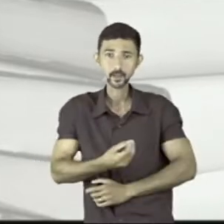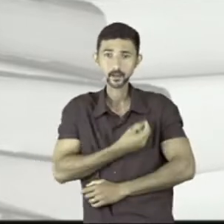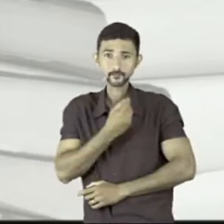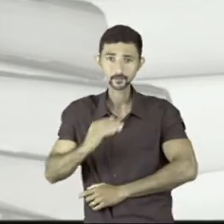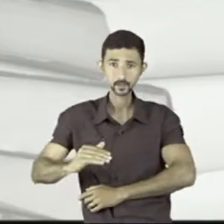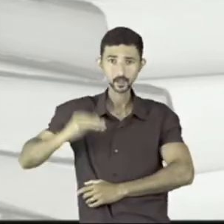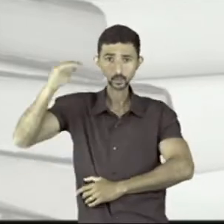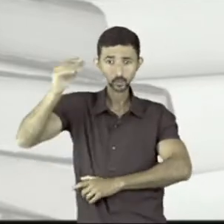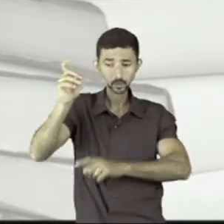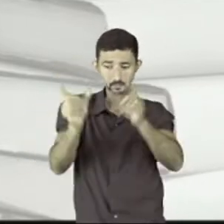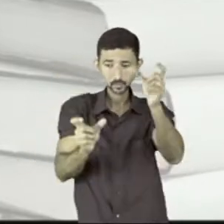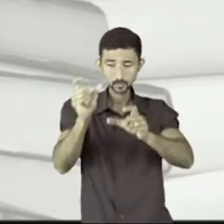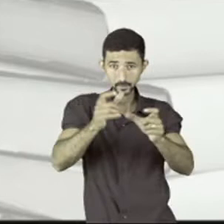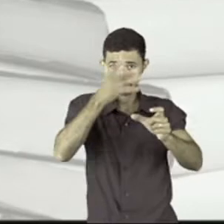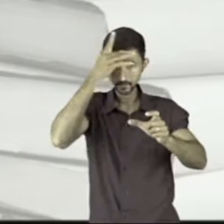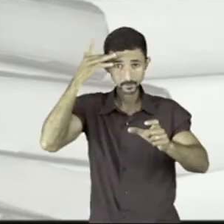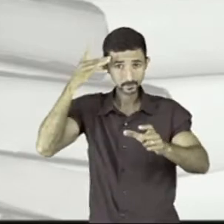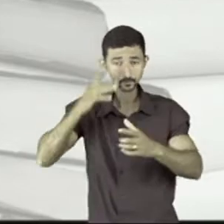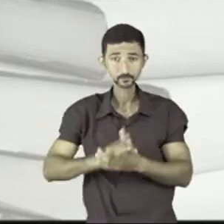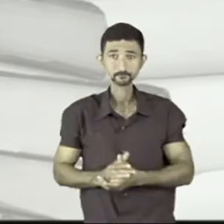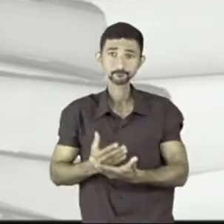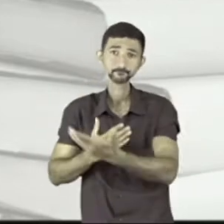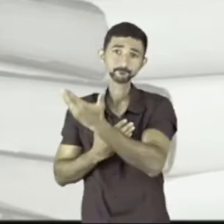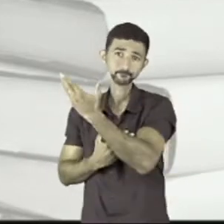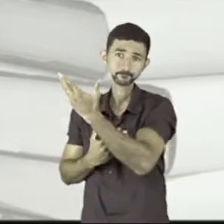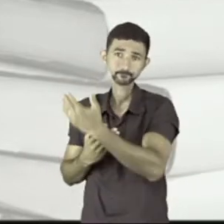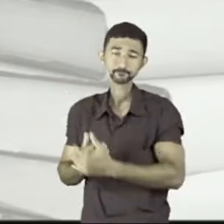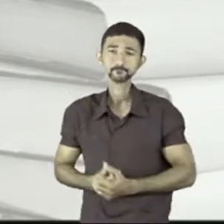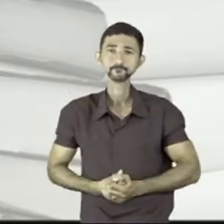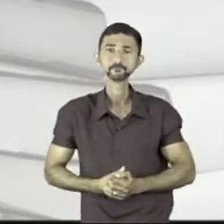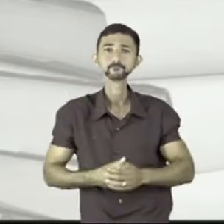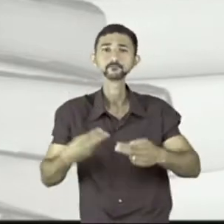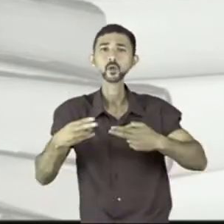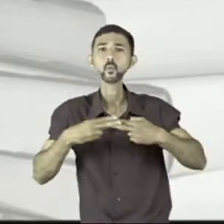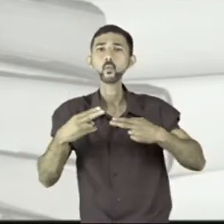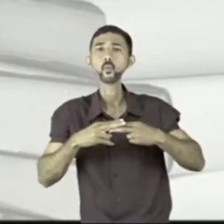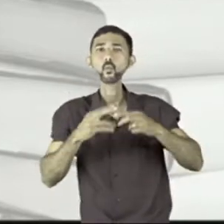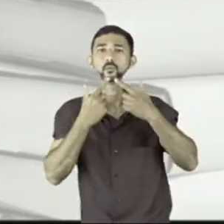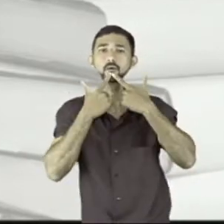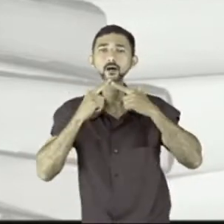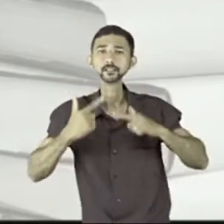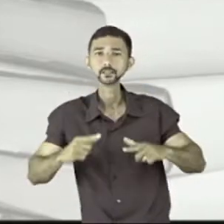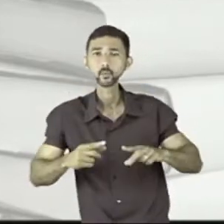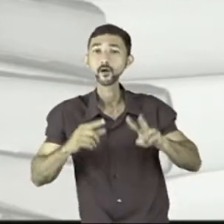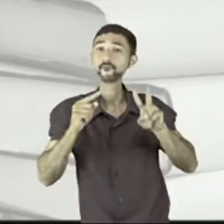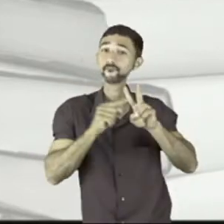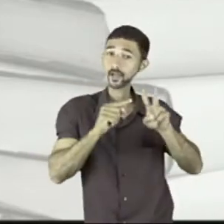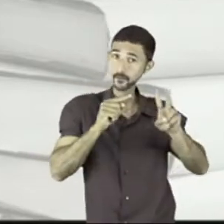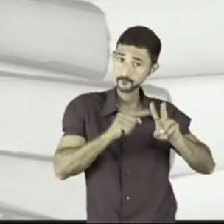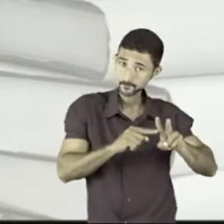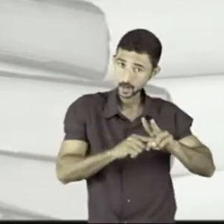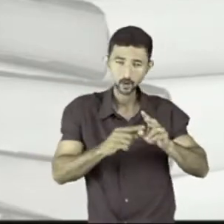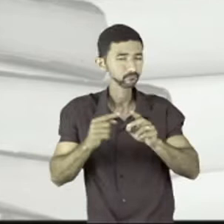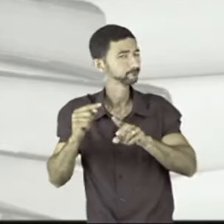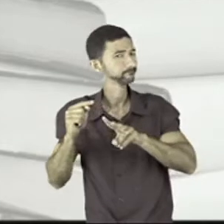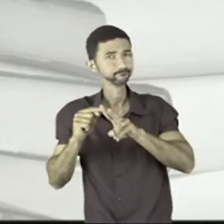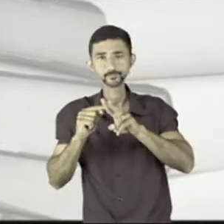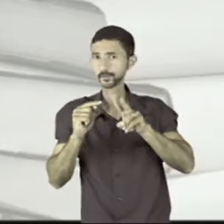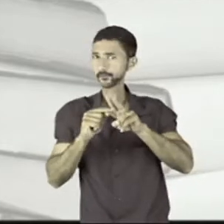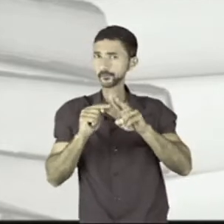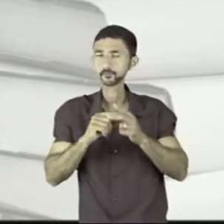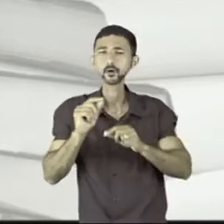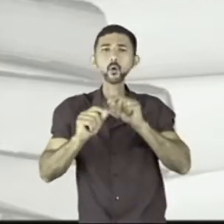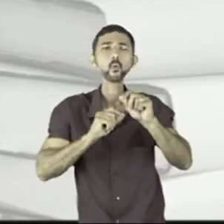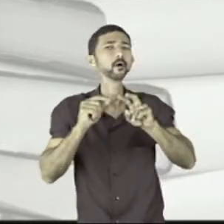com o comportamento das pessoas. Essa tirinha se utiliza da linguagem verbal e da não verbal, lembra disso? A